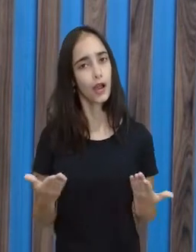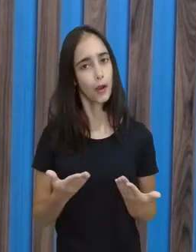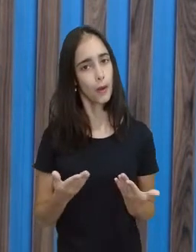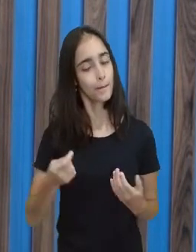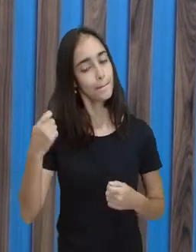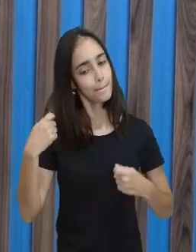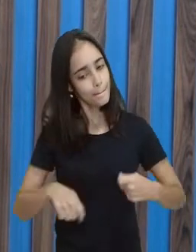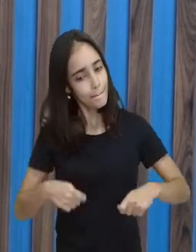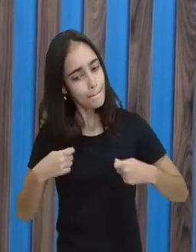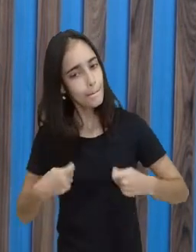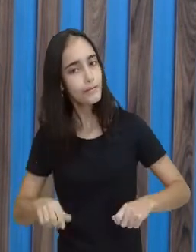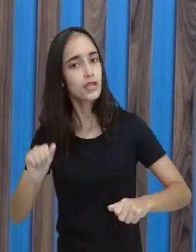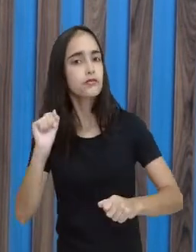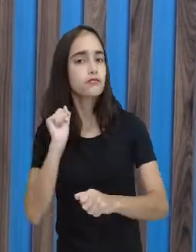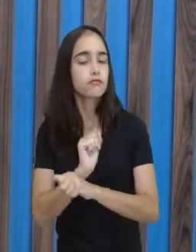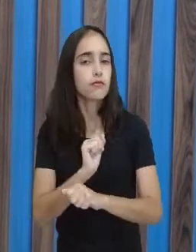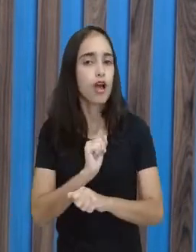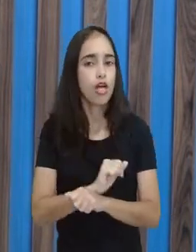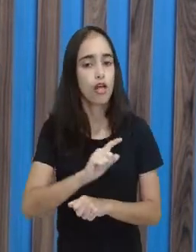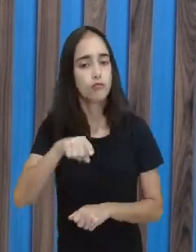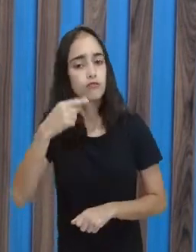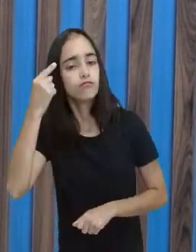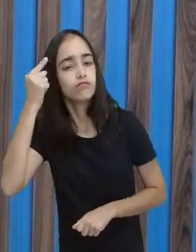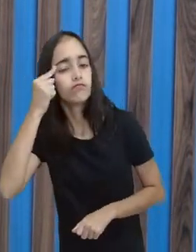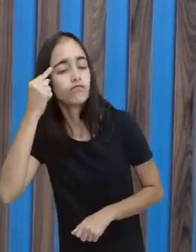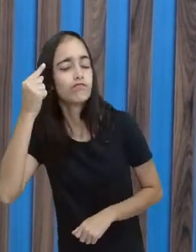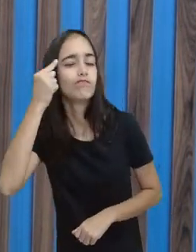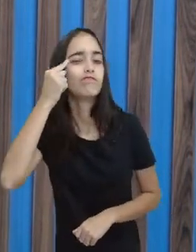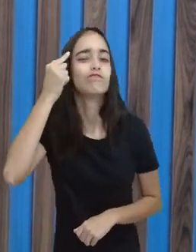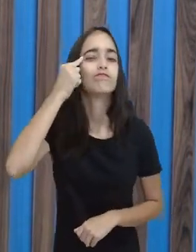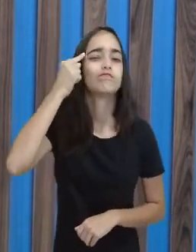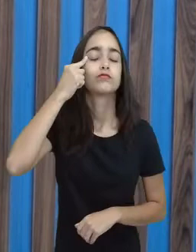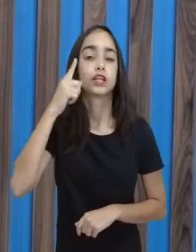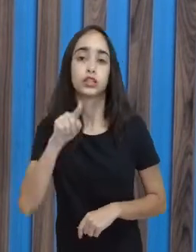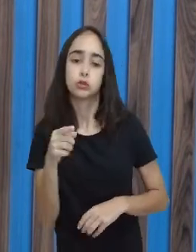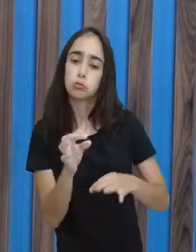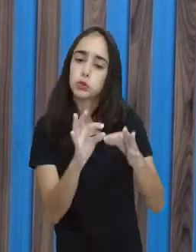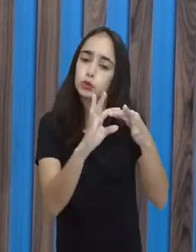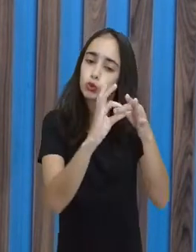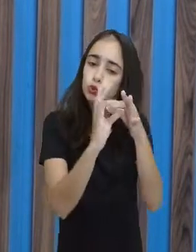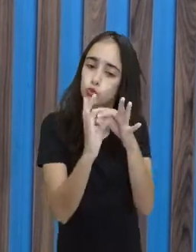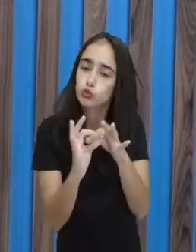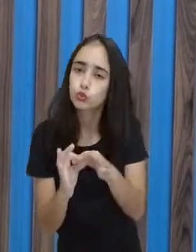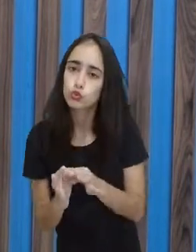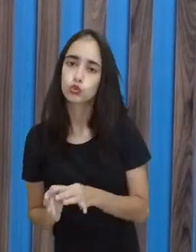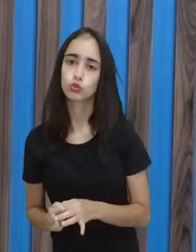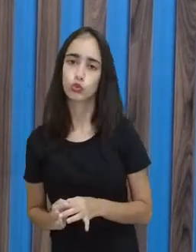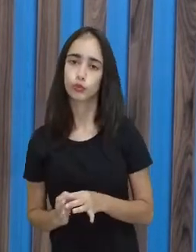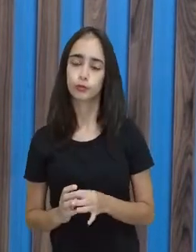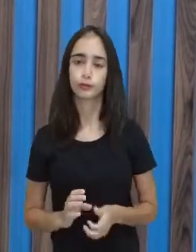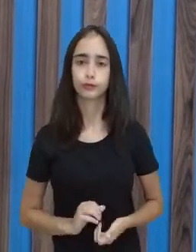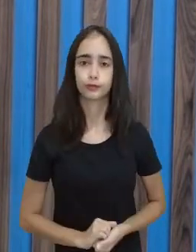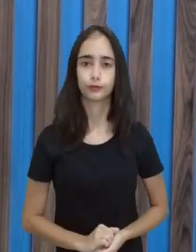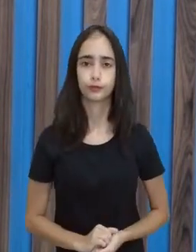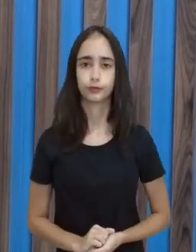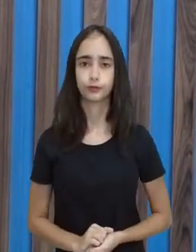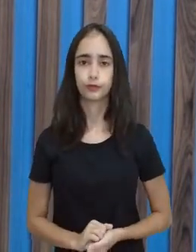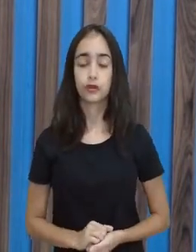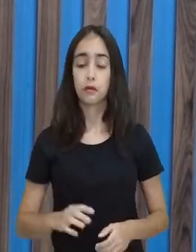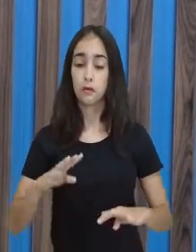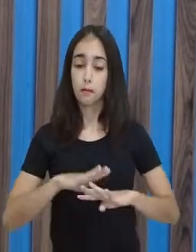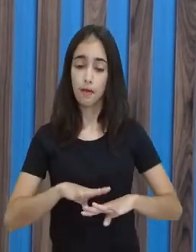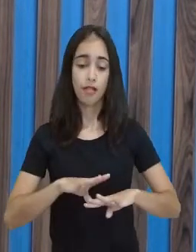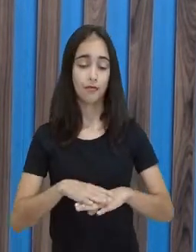pensar e aí fazer as ligações, as conexões lógicas. A matemática